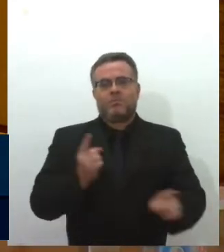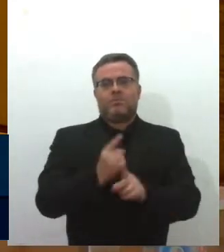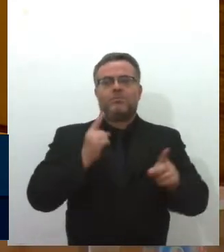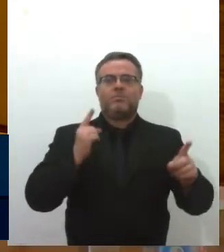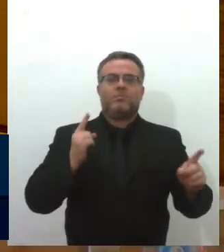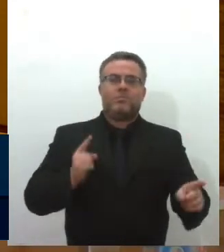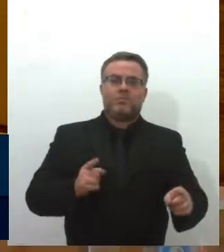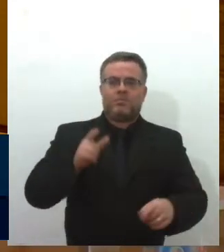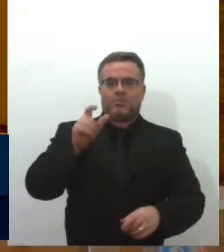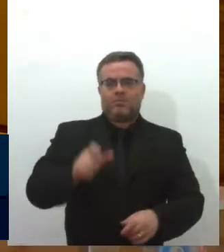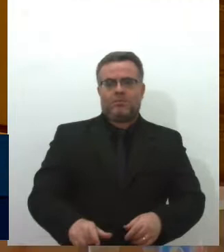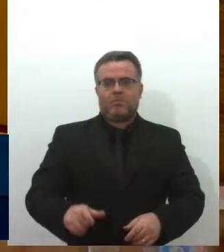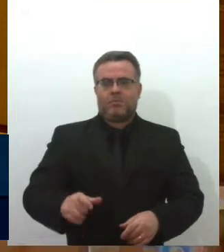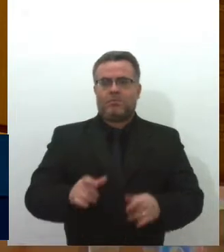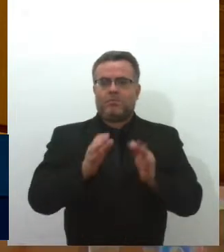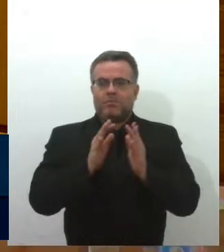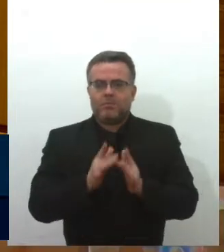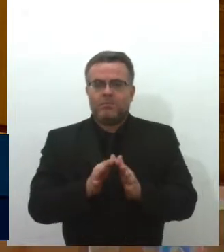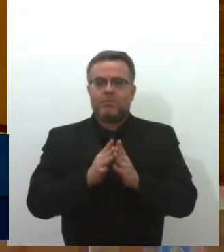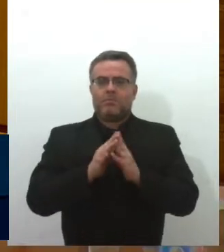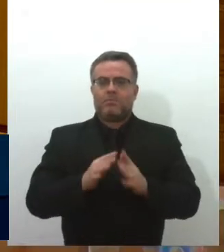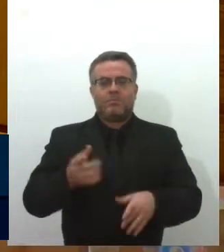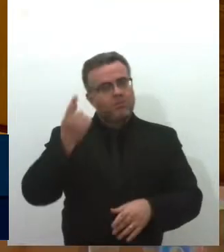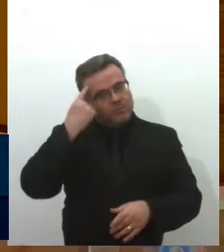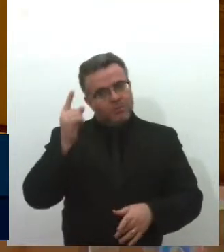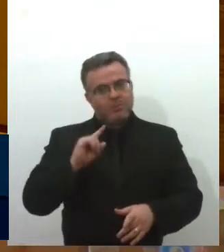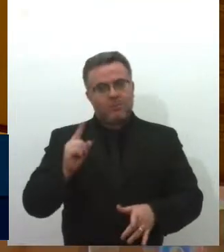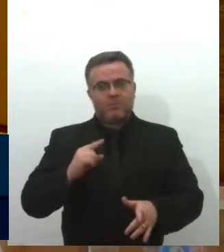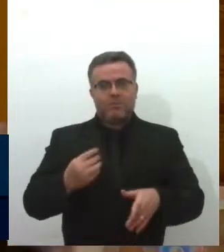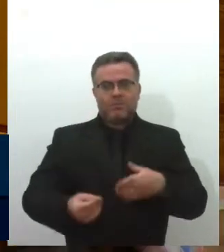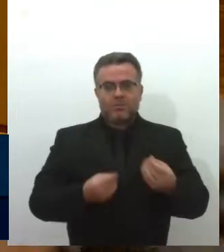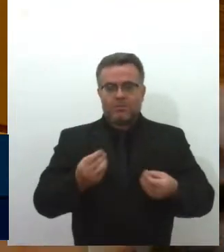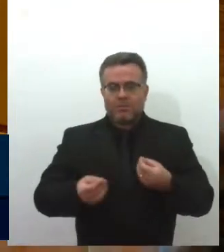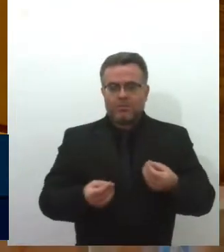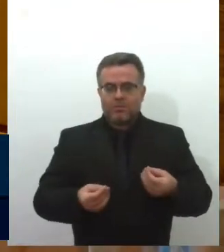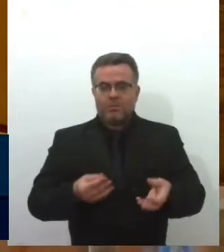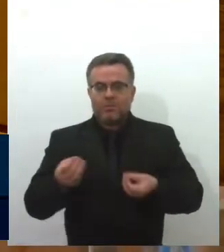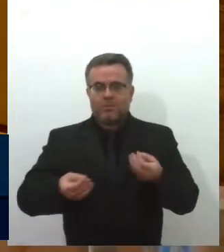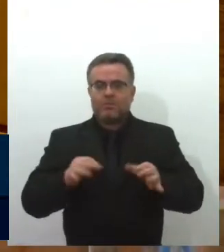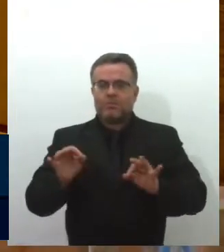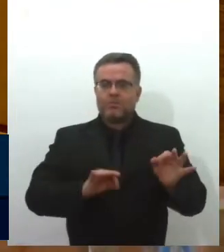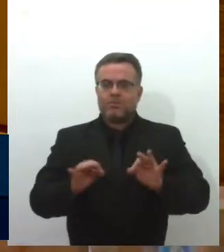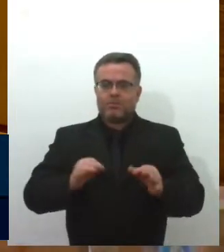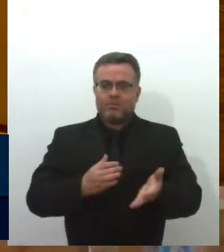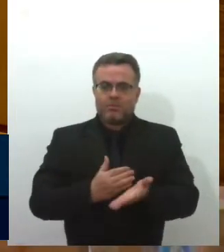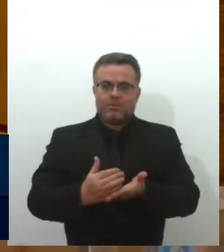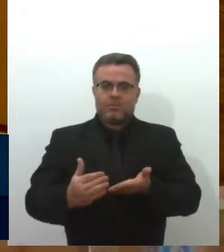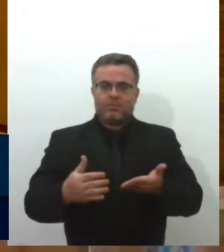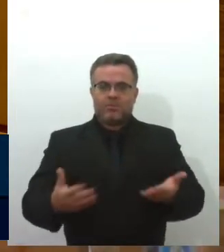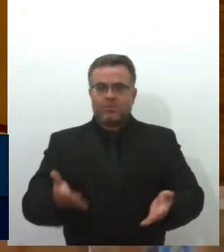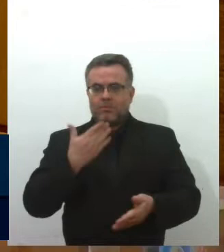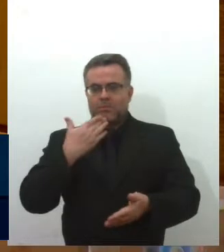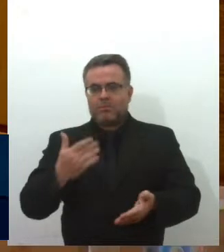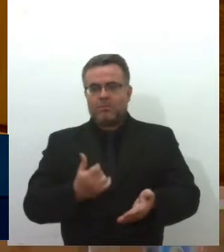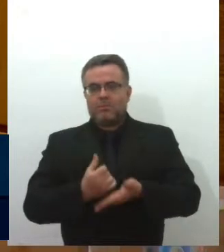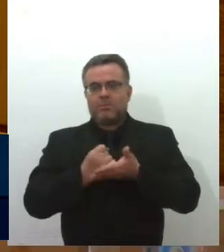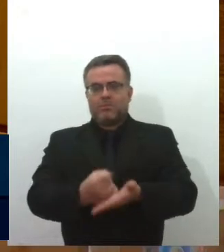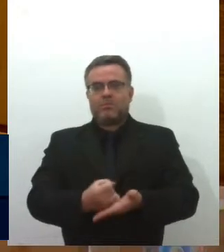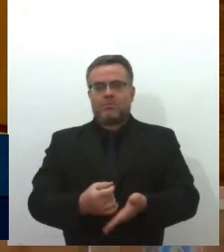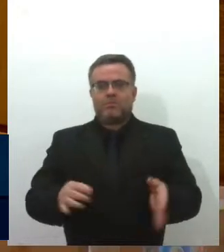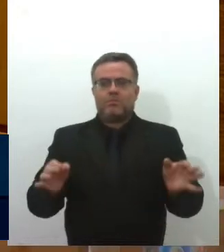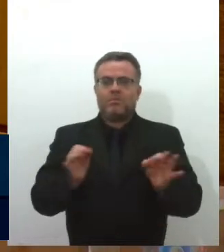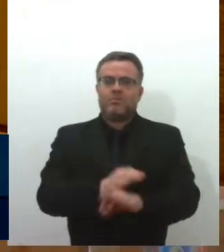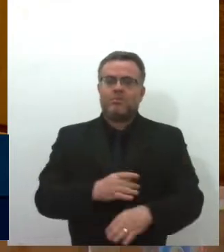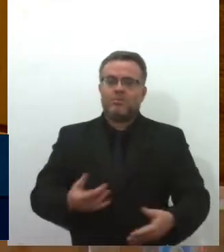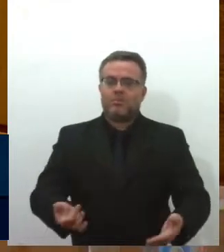o seu filho como autista e não sabia por onde começar pedindo ajuda. E eu a